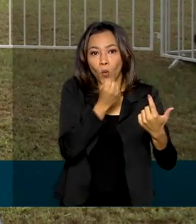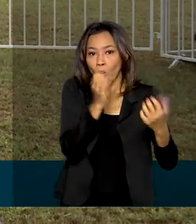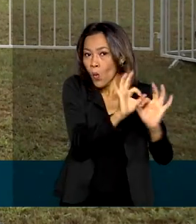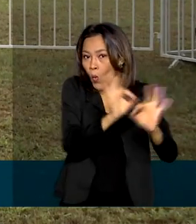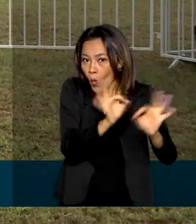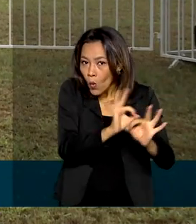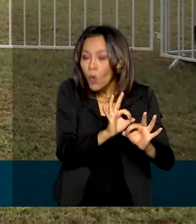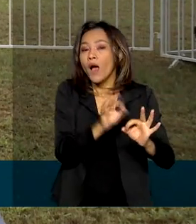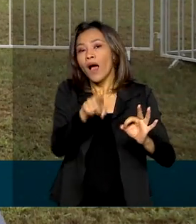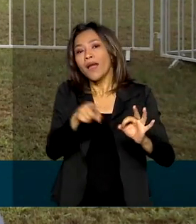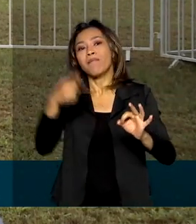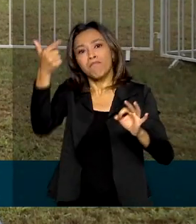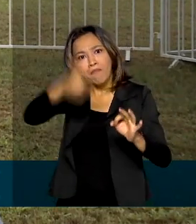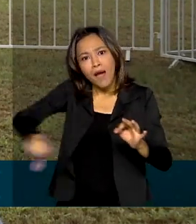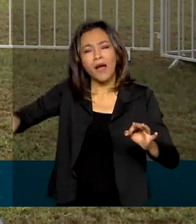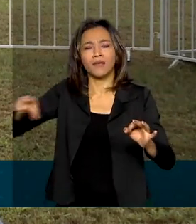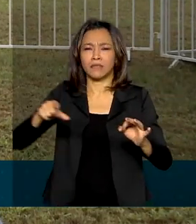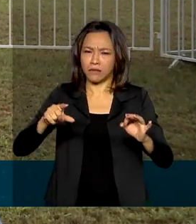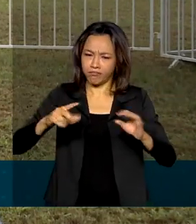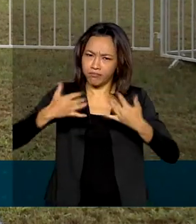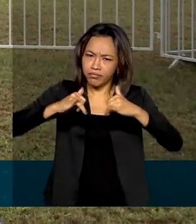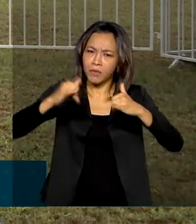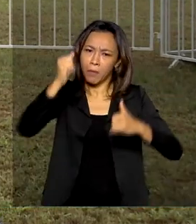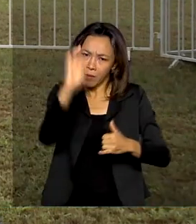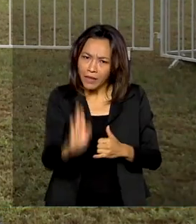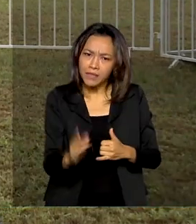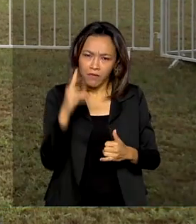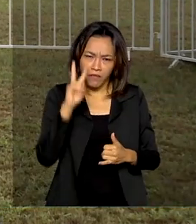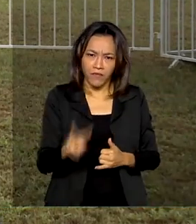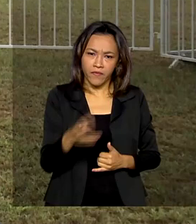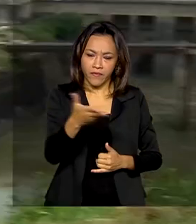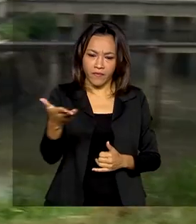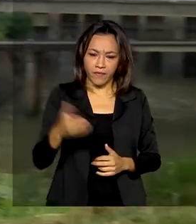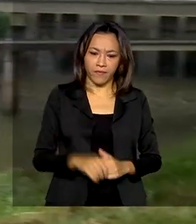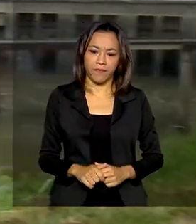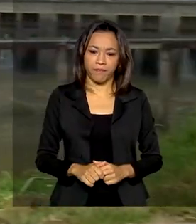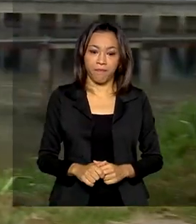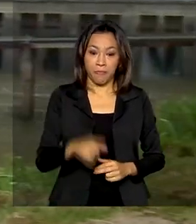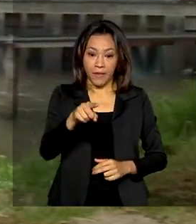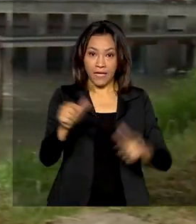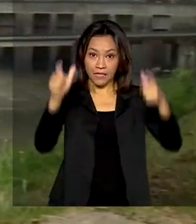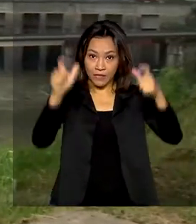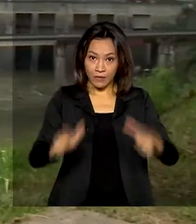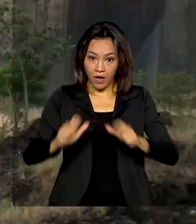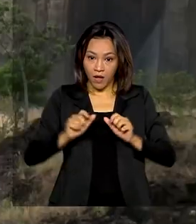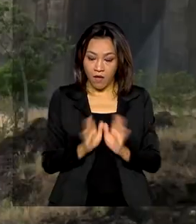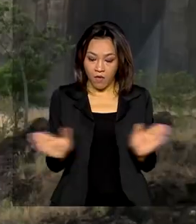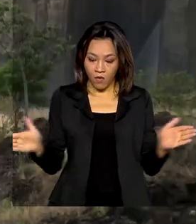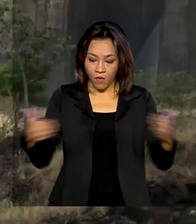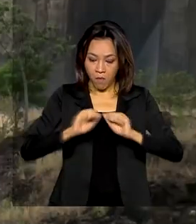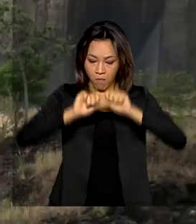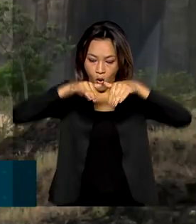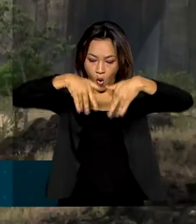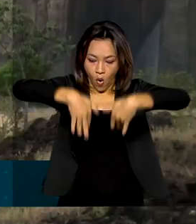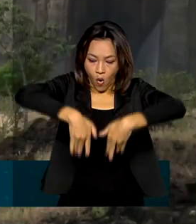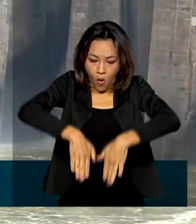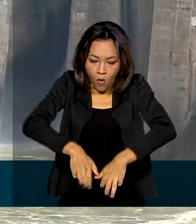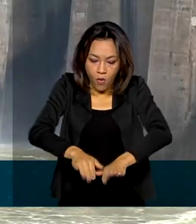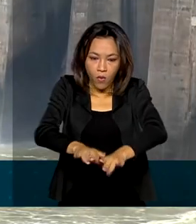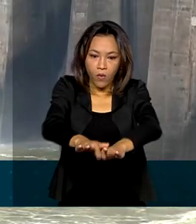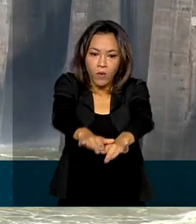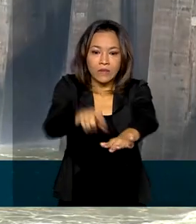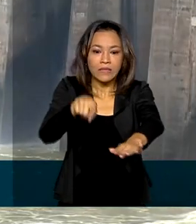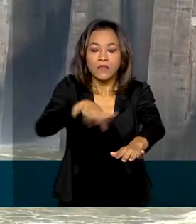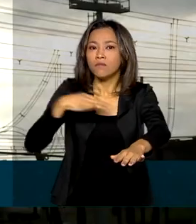energia ao Brasil. Vamos ver na reportagem. Furnas é considerada a espinha dorsal